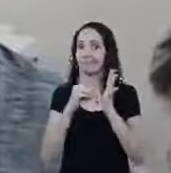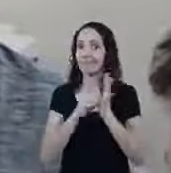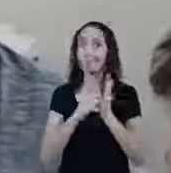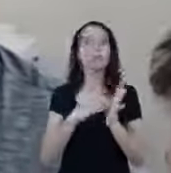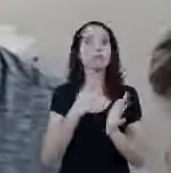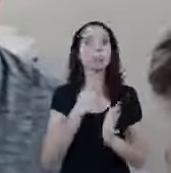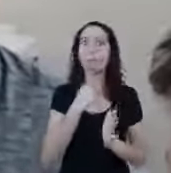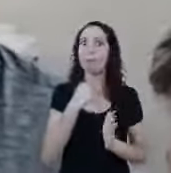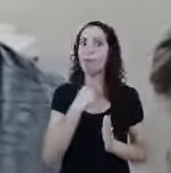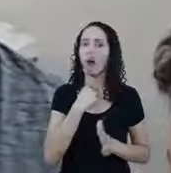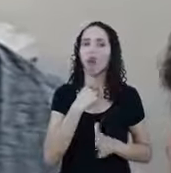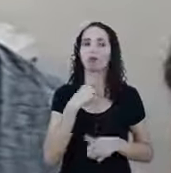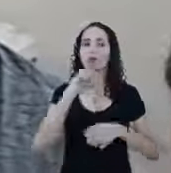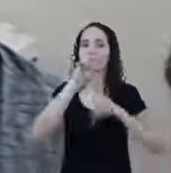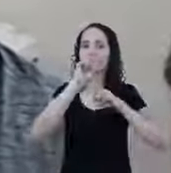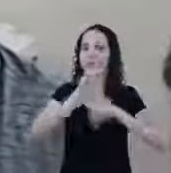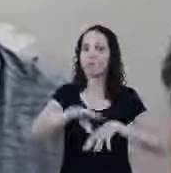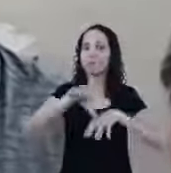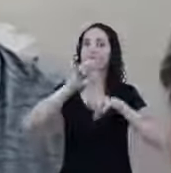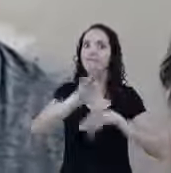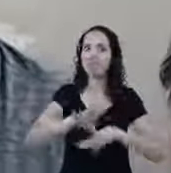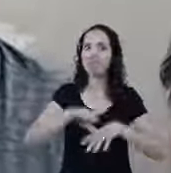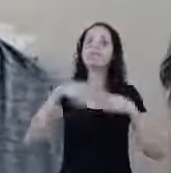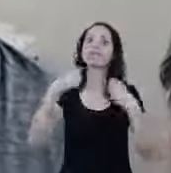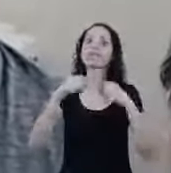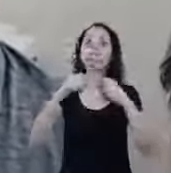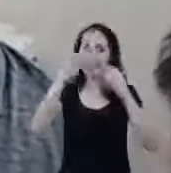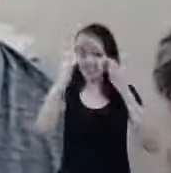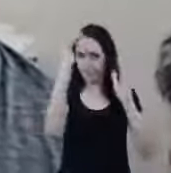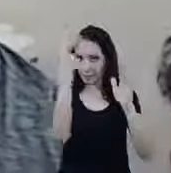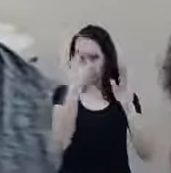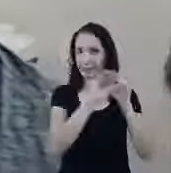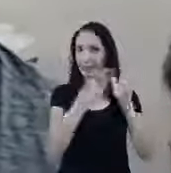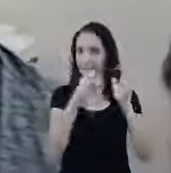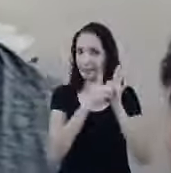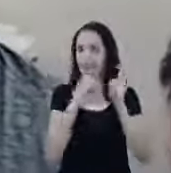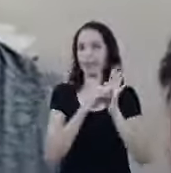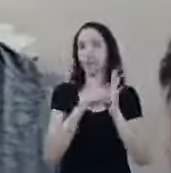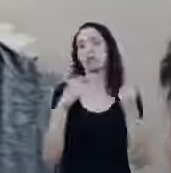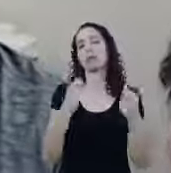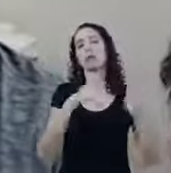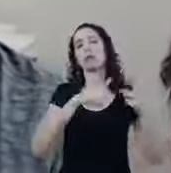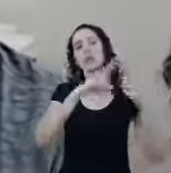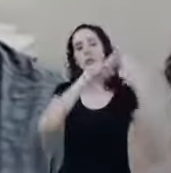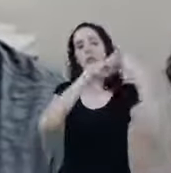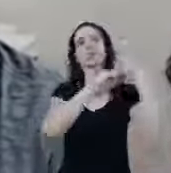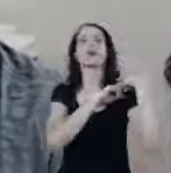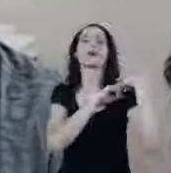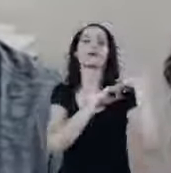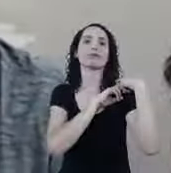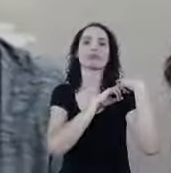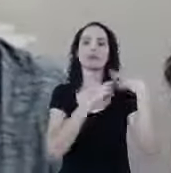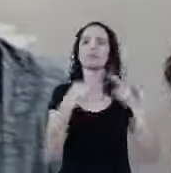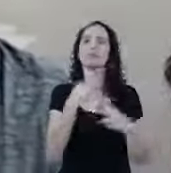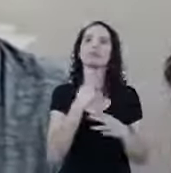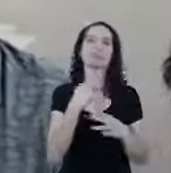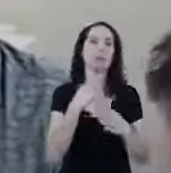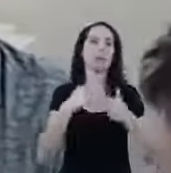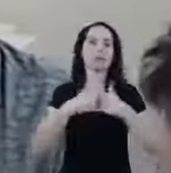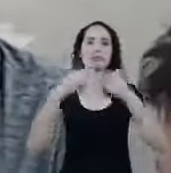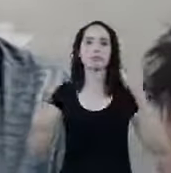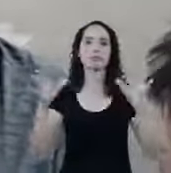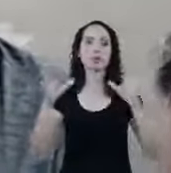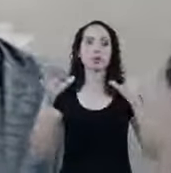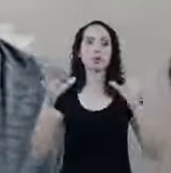orientação É direcionamento Nós precisamos ser responsáveis agora Equilibrados e sensatos Com esse